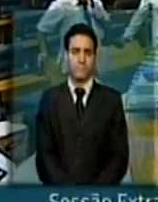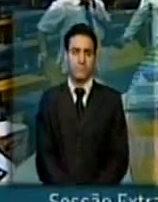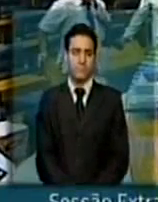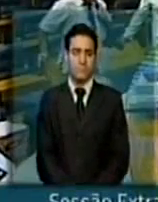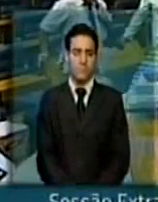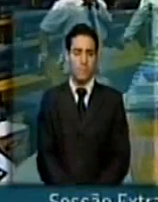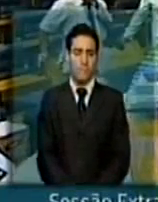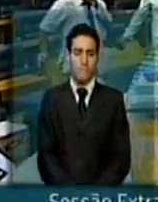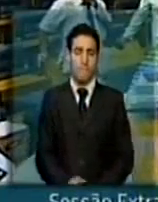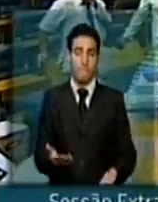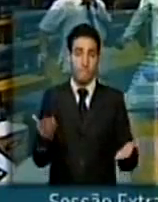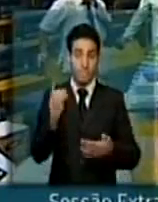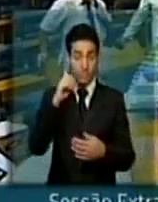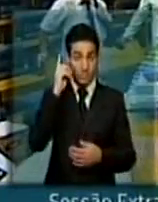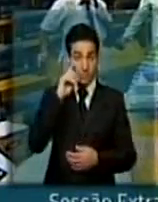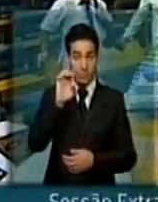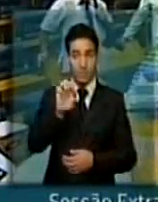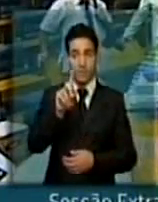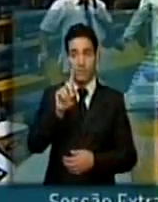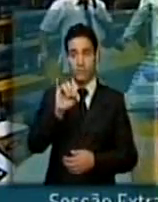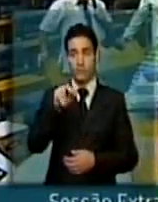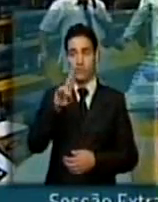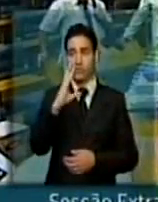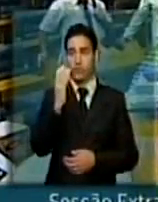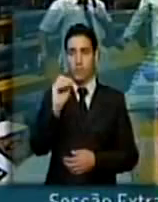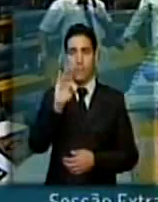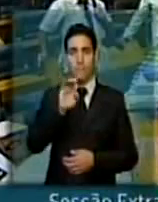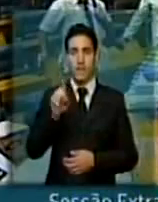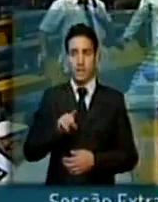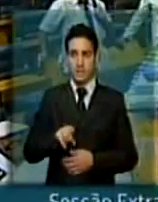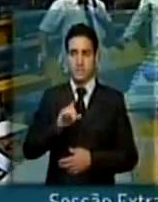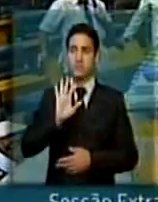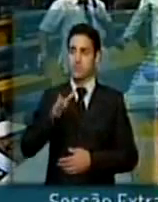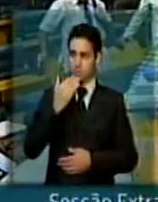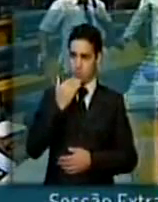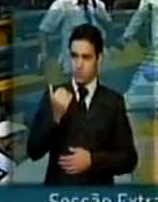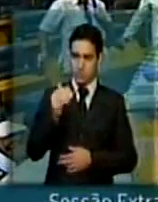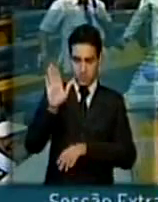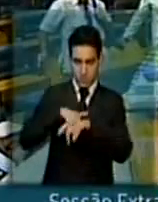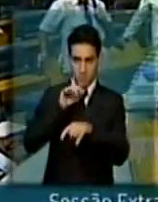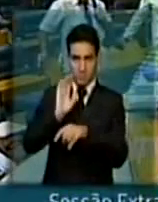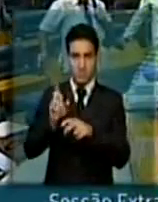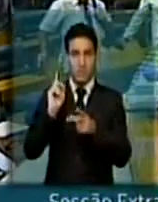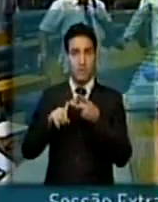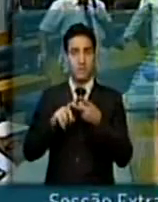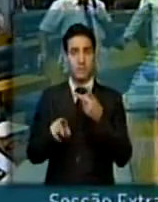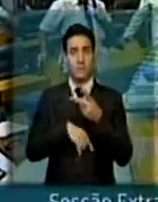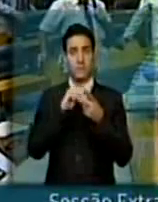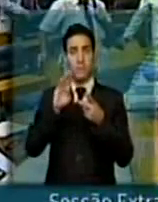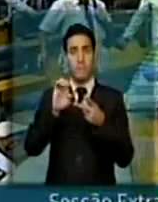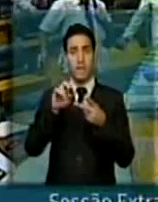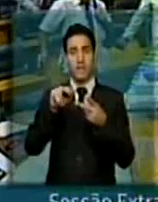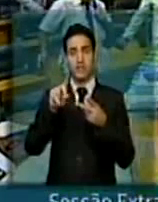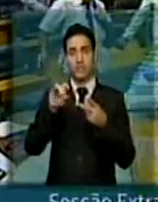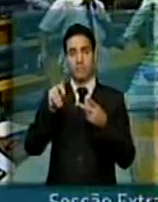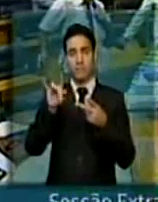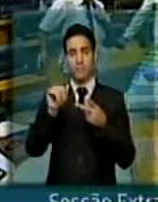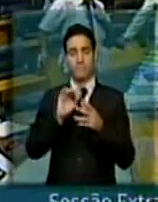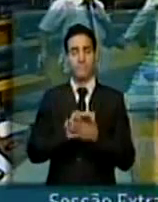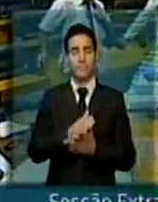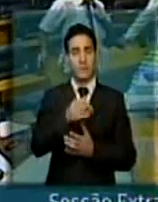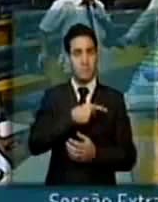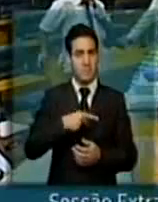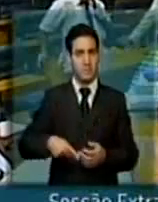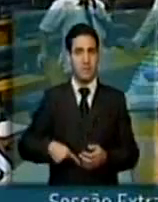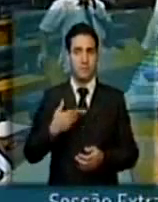A palavra de luz do deputado é de um mês, anteriormente chamado, em seguida, em seguida, em seguida, Benito da Silva. Senhor presidente,